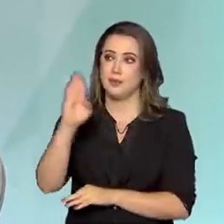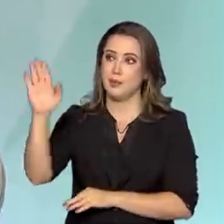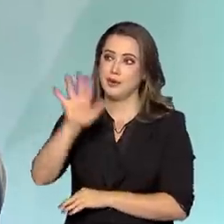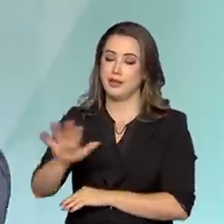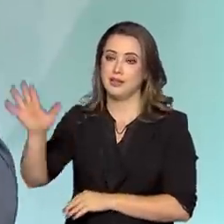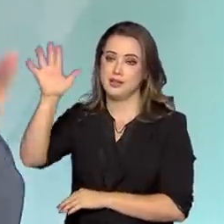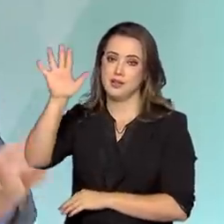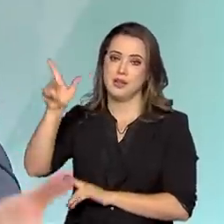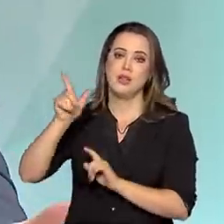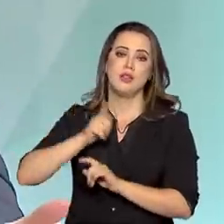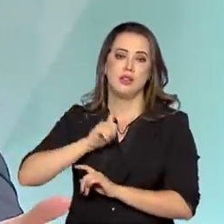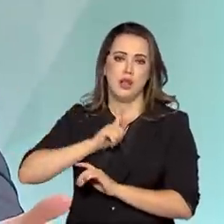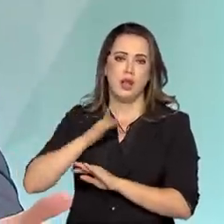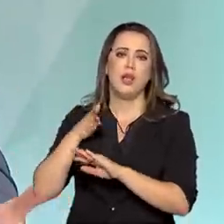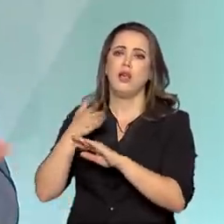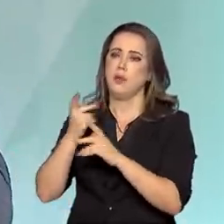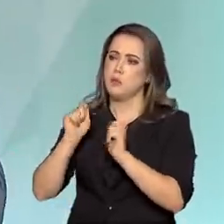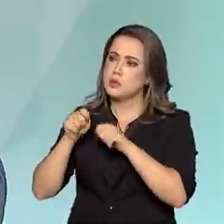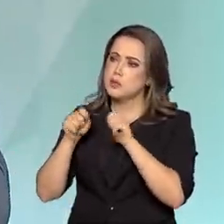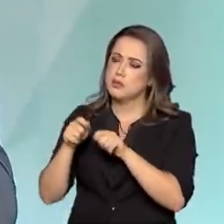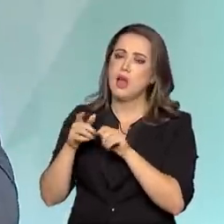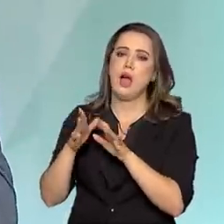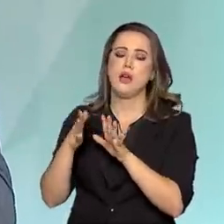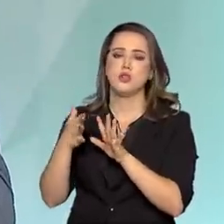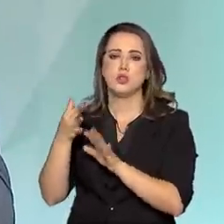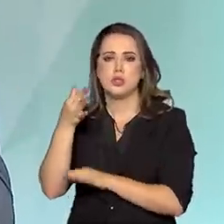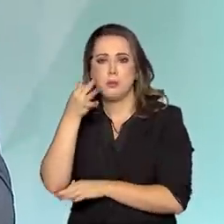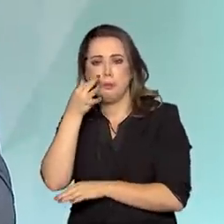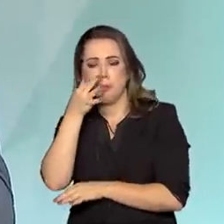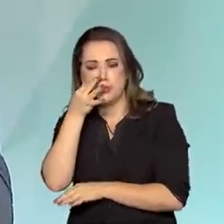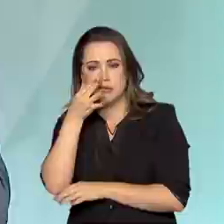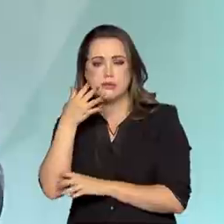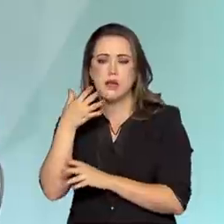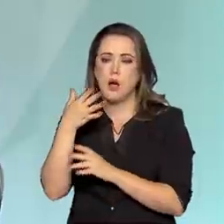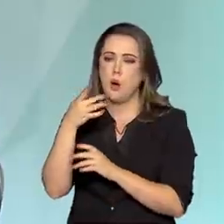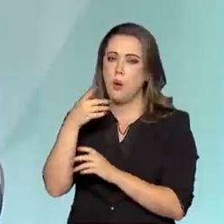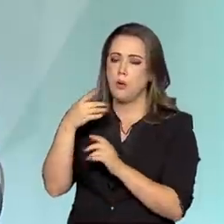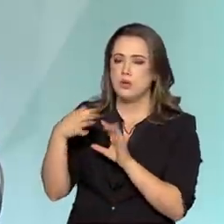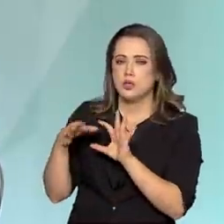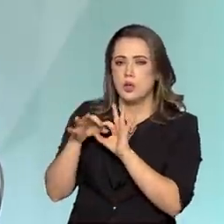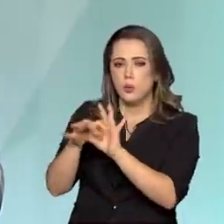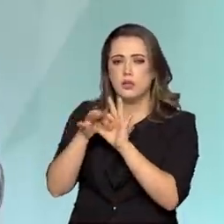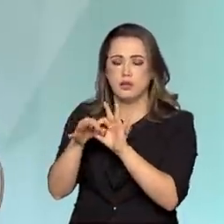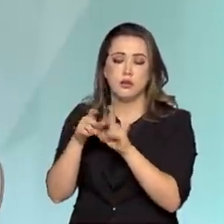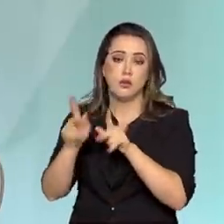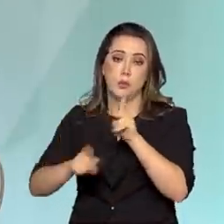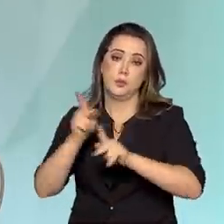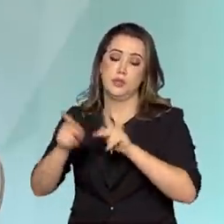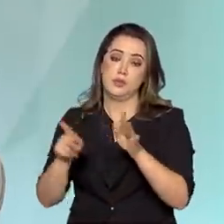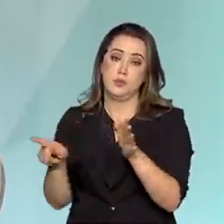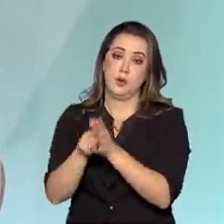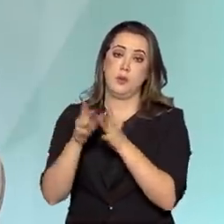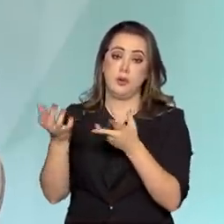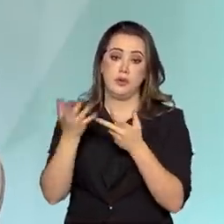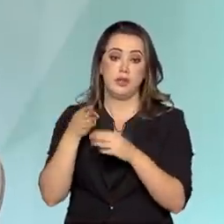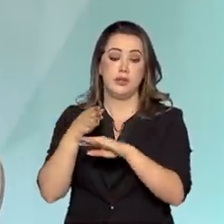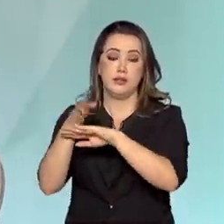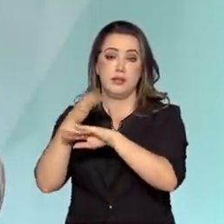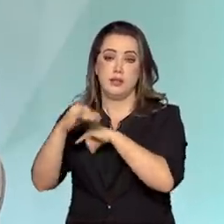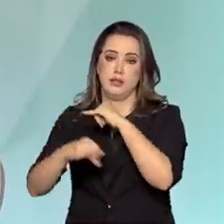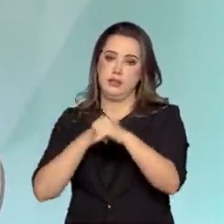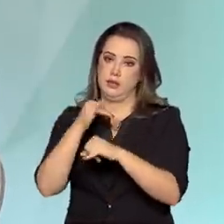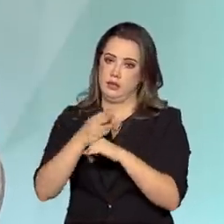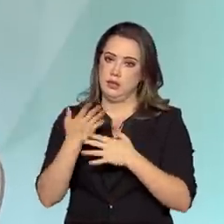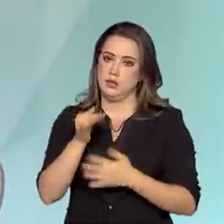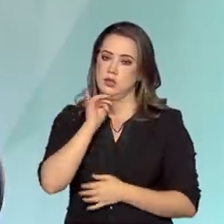possibilidade de acessar o público geral. Então, ela já faz o trabalho com exposições, mas eu queria trazer maior presença para o mundo virtual, por